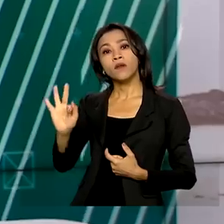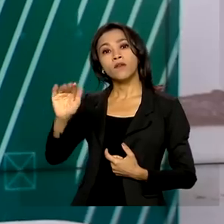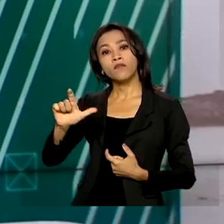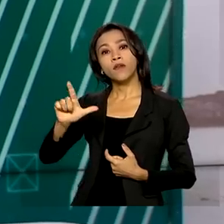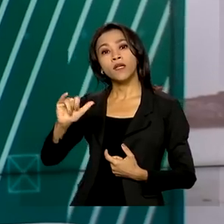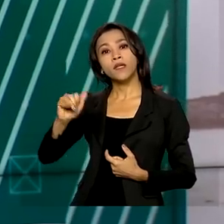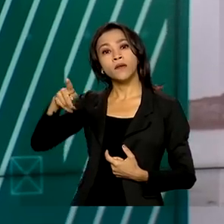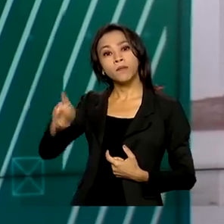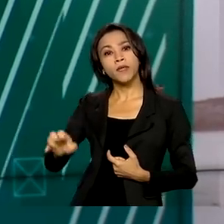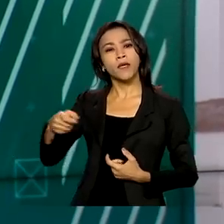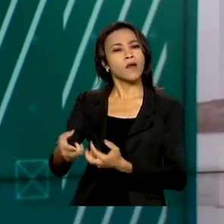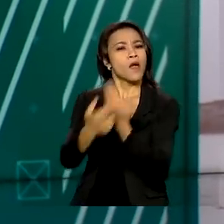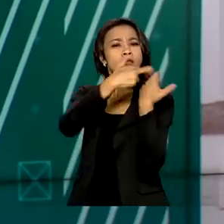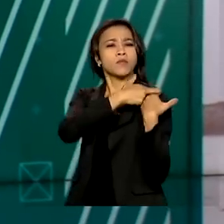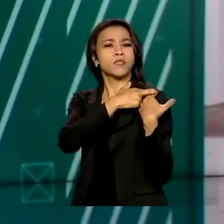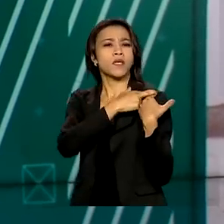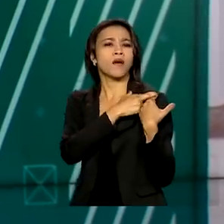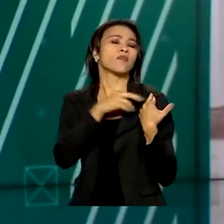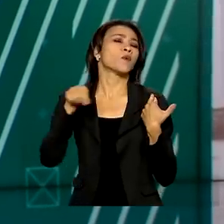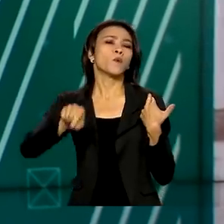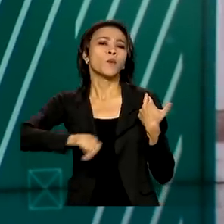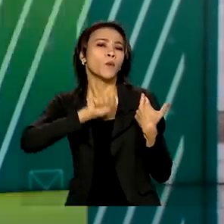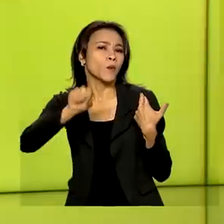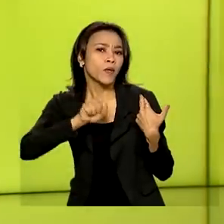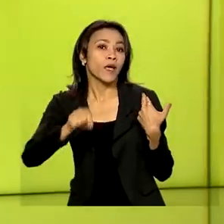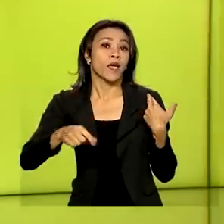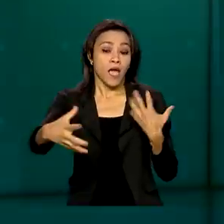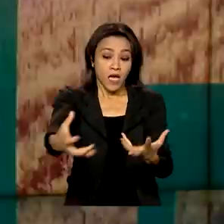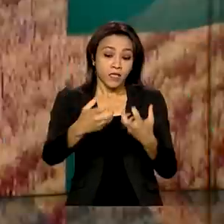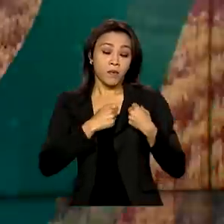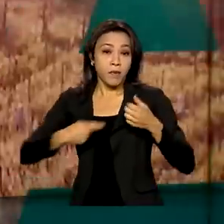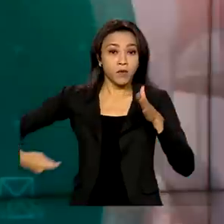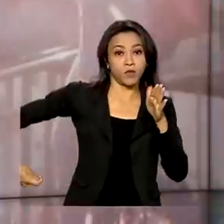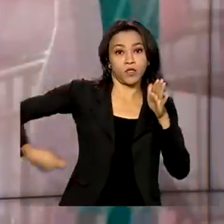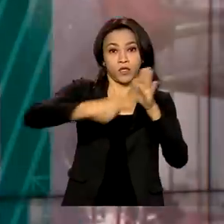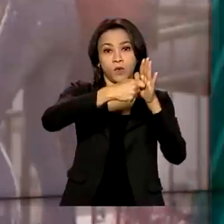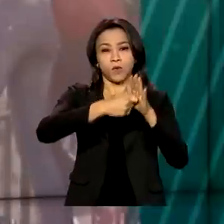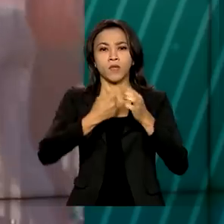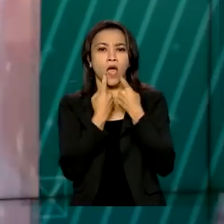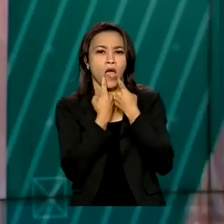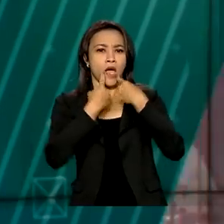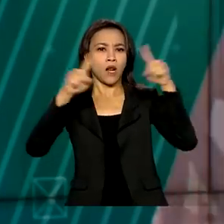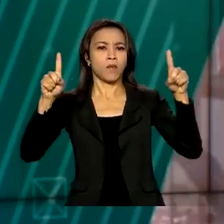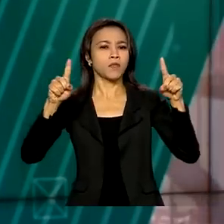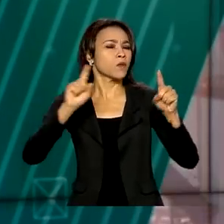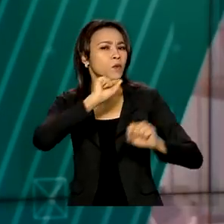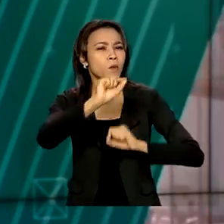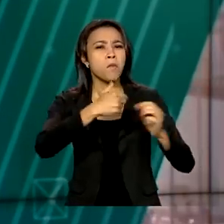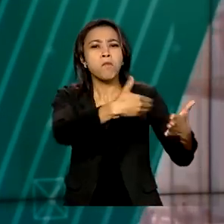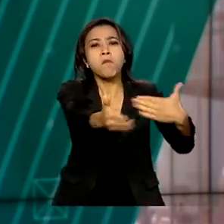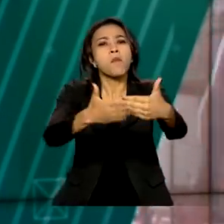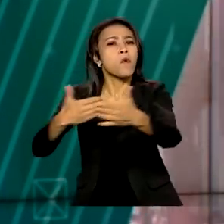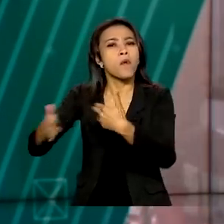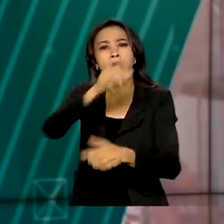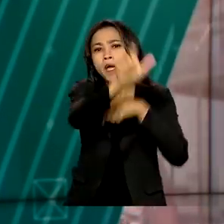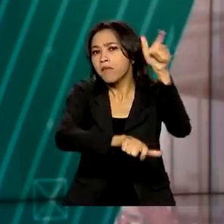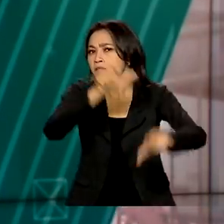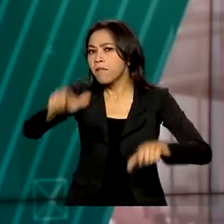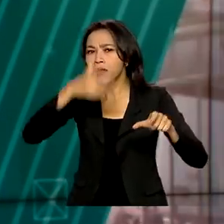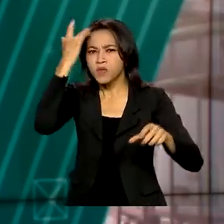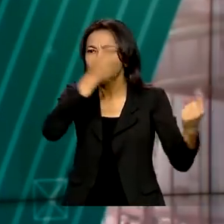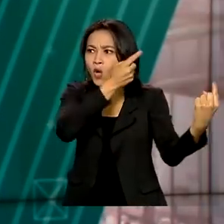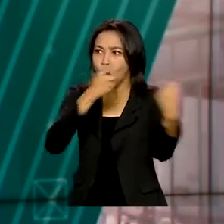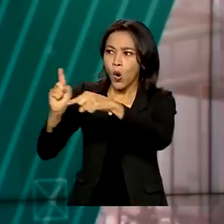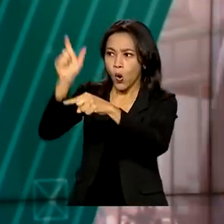responsável, entre outras funções, pelo recebimento de denúncias e reclamações feitas por qualquer pessoa contra